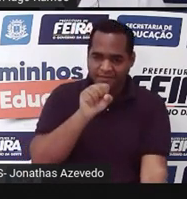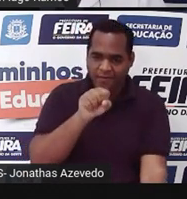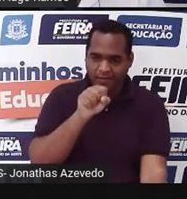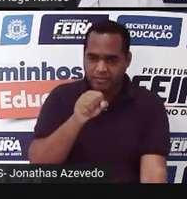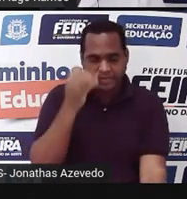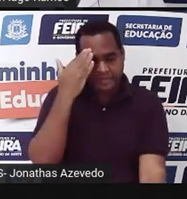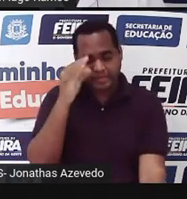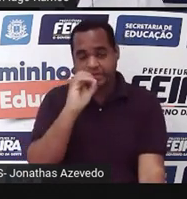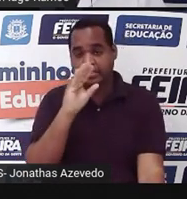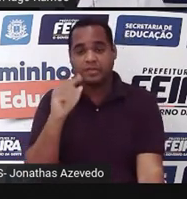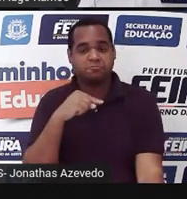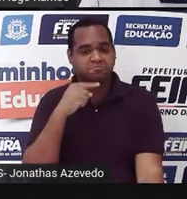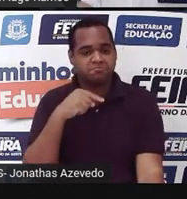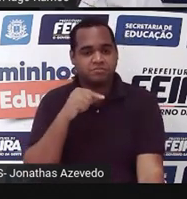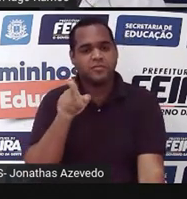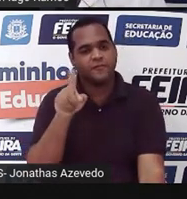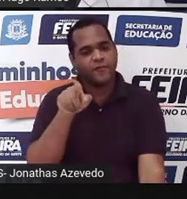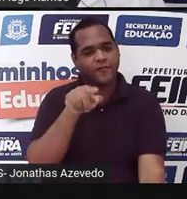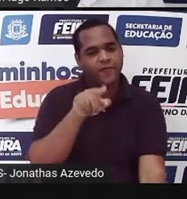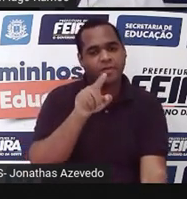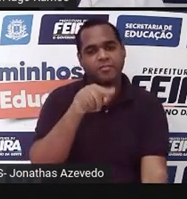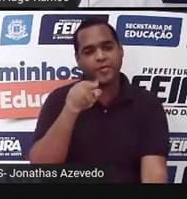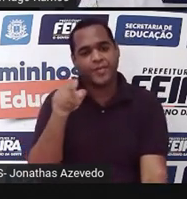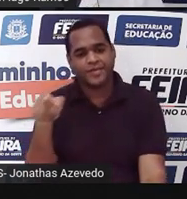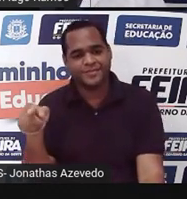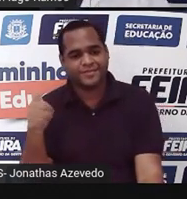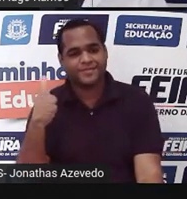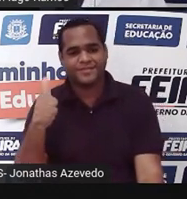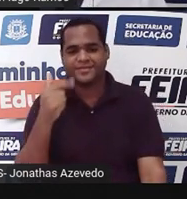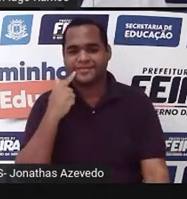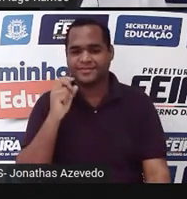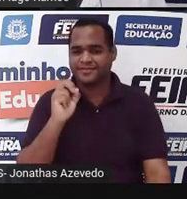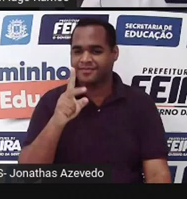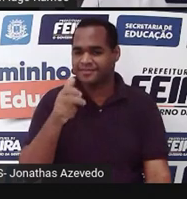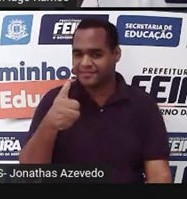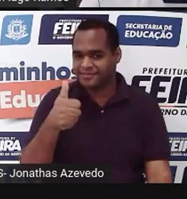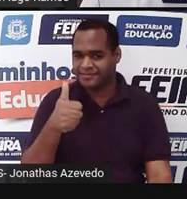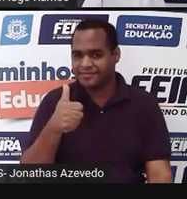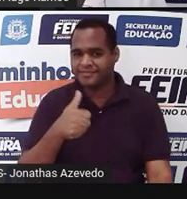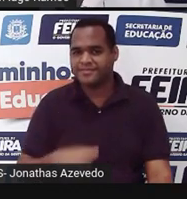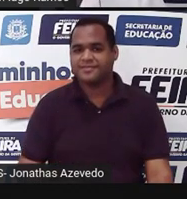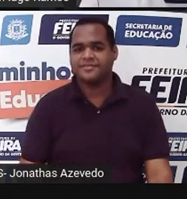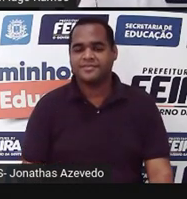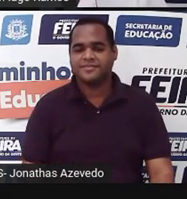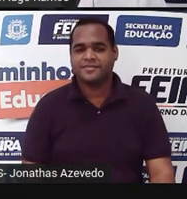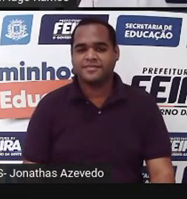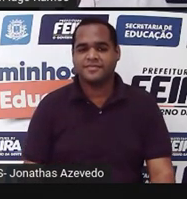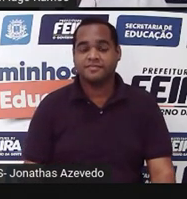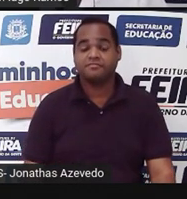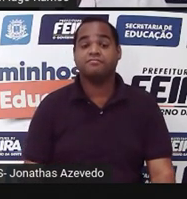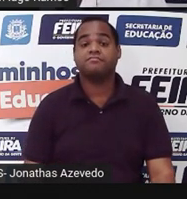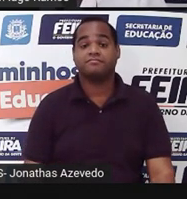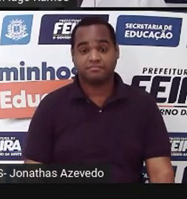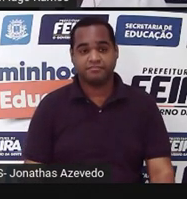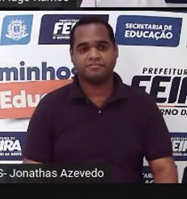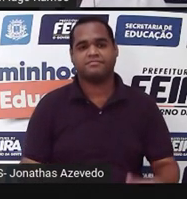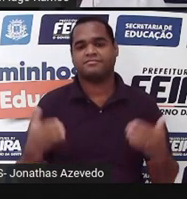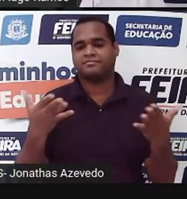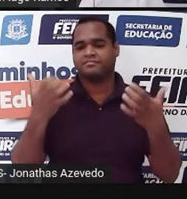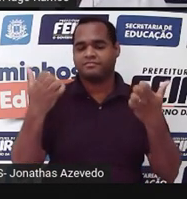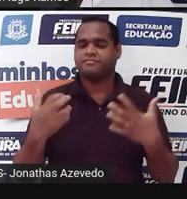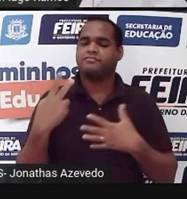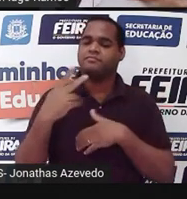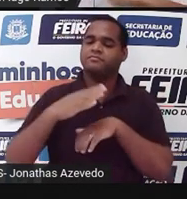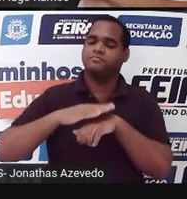tenha entendido alguma coisa, certo? Bacana? Show de bola? É isso aí. Bom, e agora chega o momento